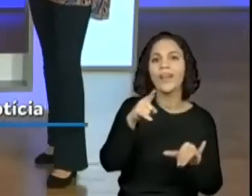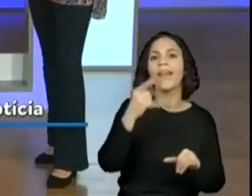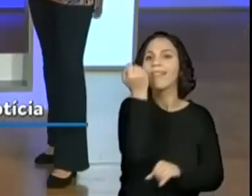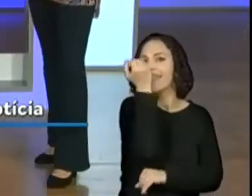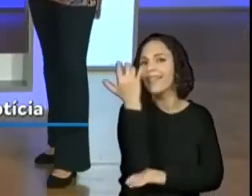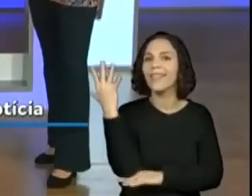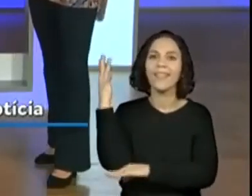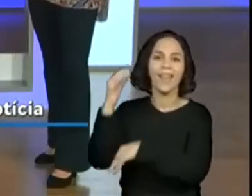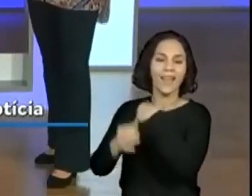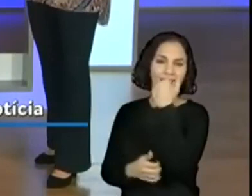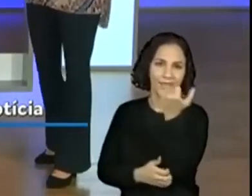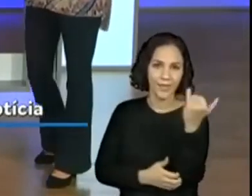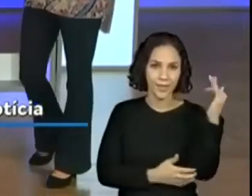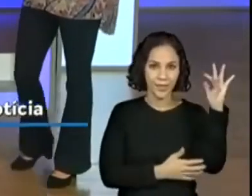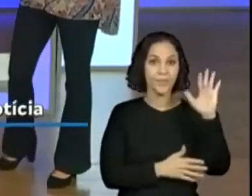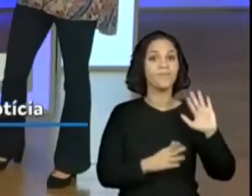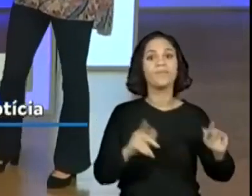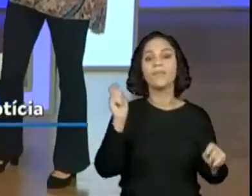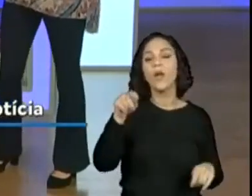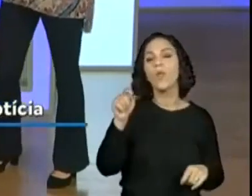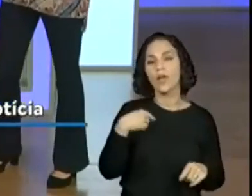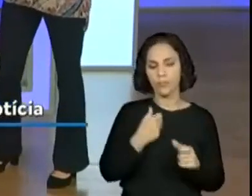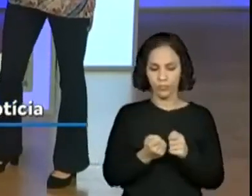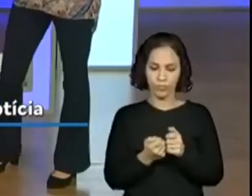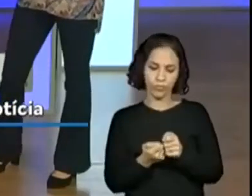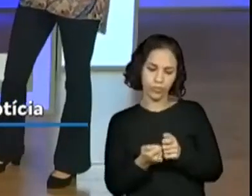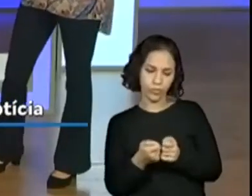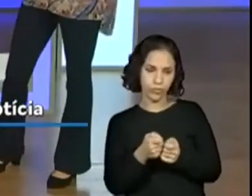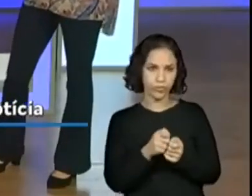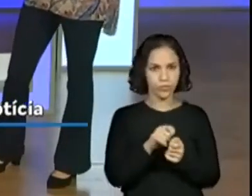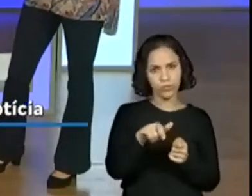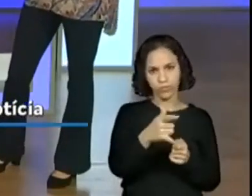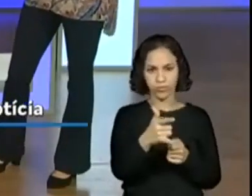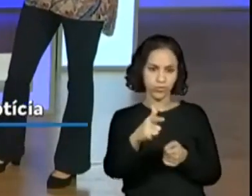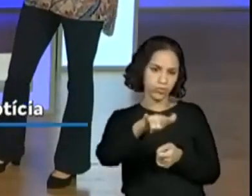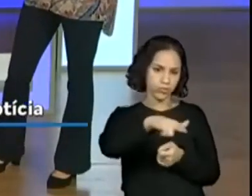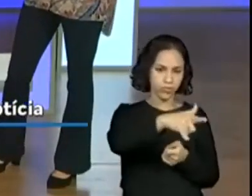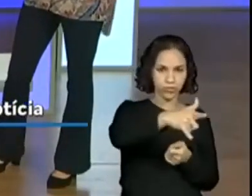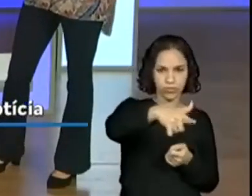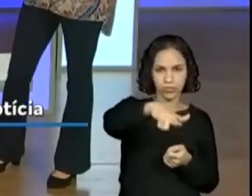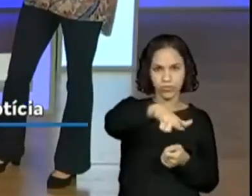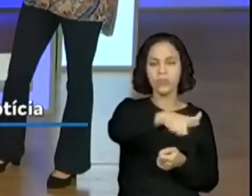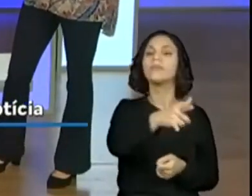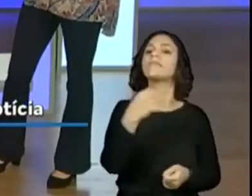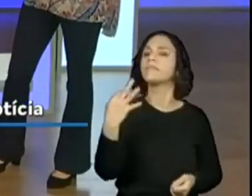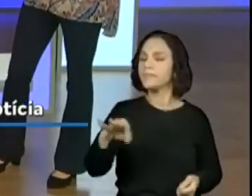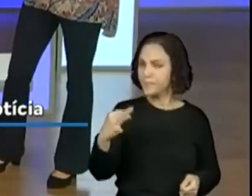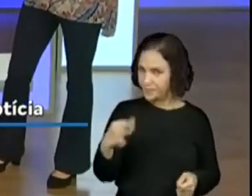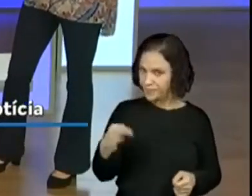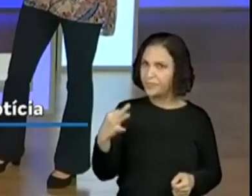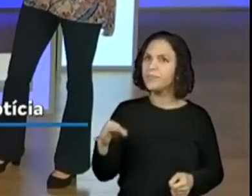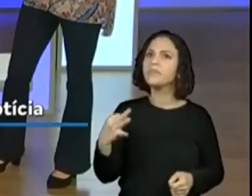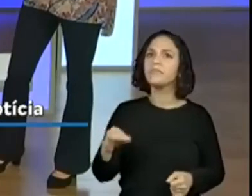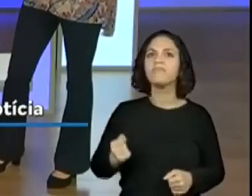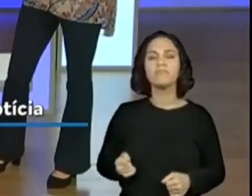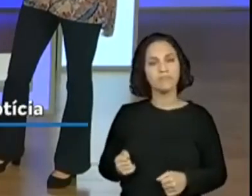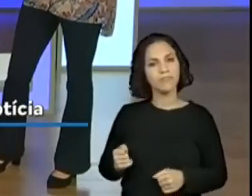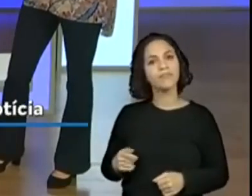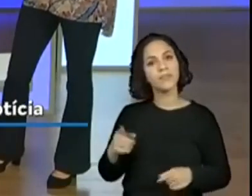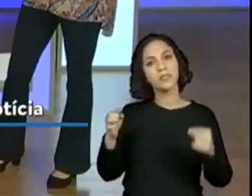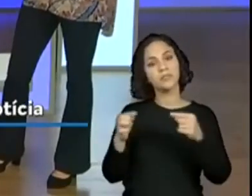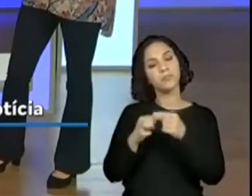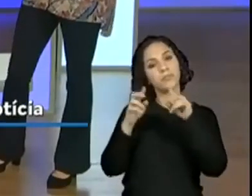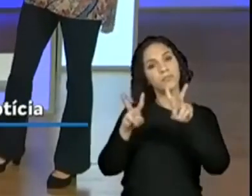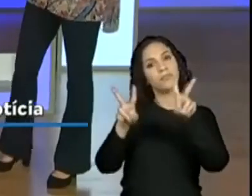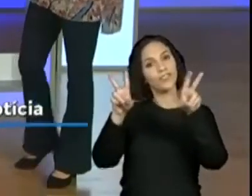Sim, que você pode pilotar. O Pedro Henrique colocou que você pode pilotar. Isso mesmo. Então... Muita coisa a partir do